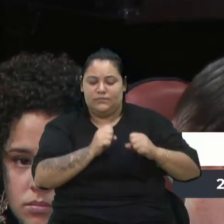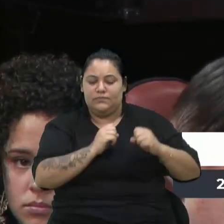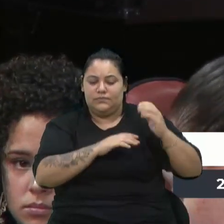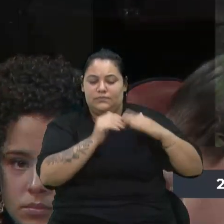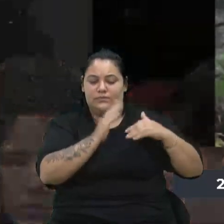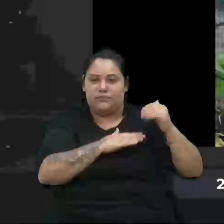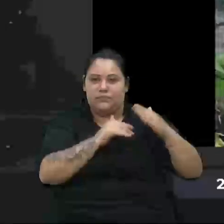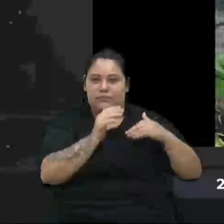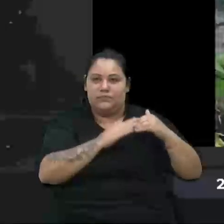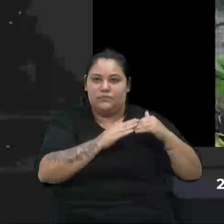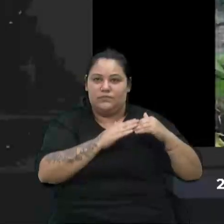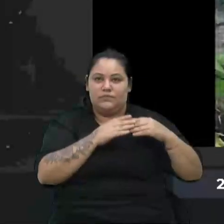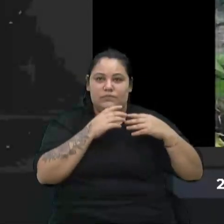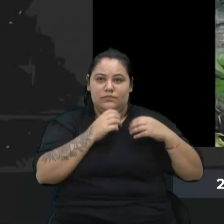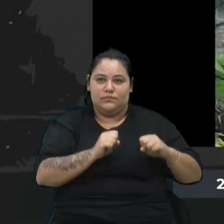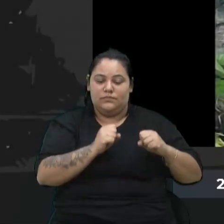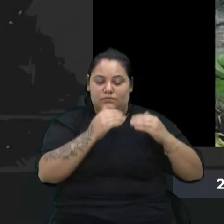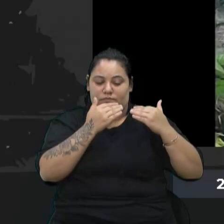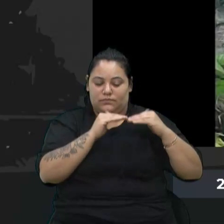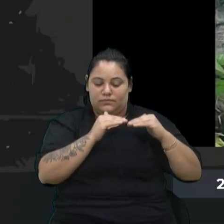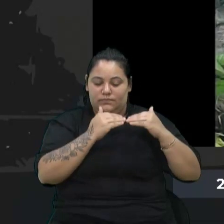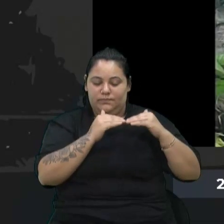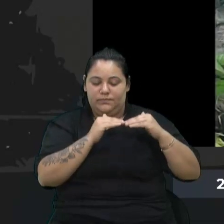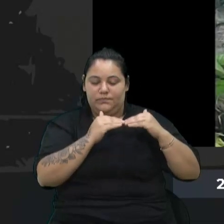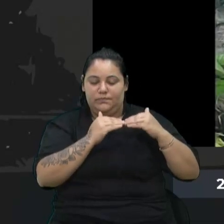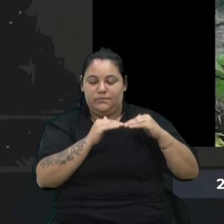o secretário de trânsito e transportes,